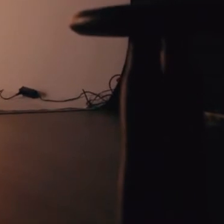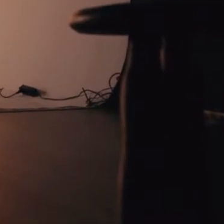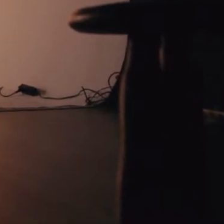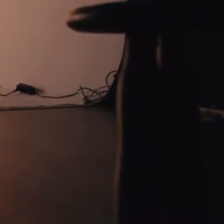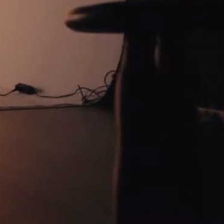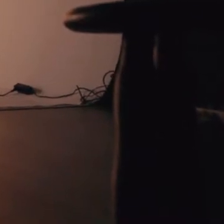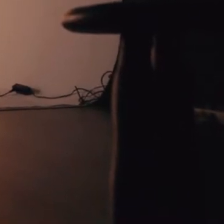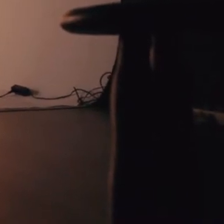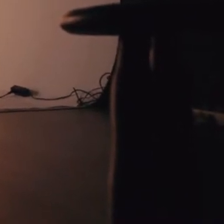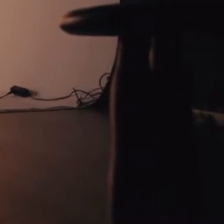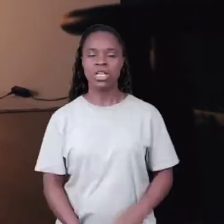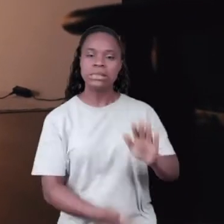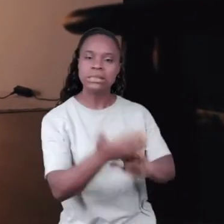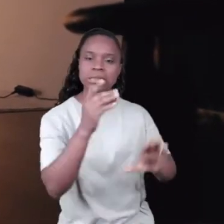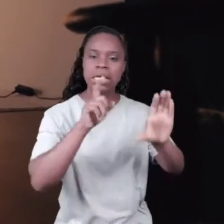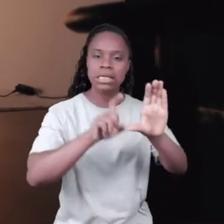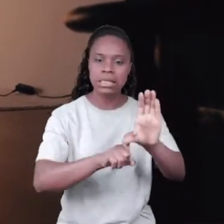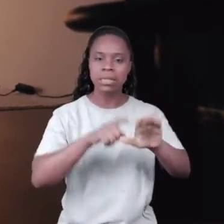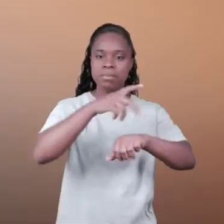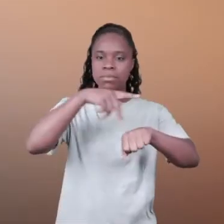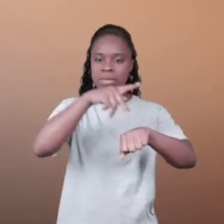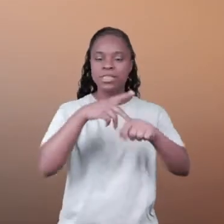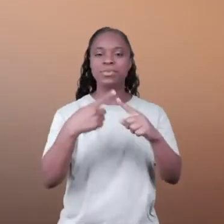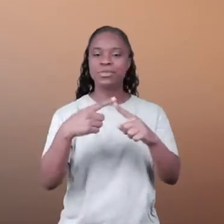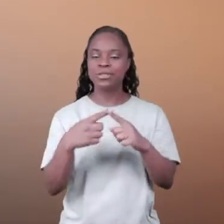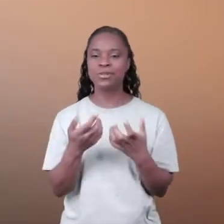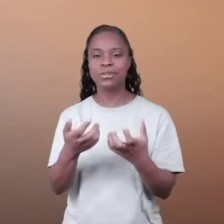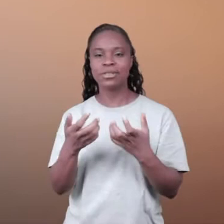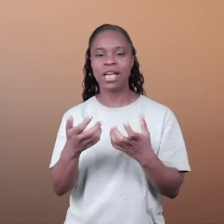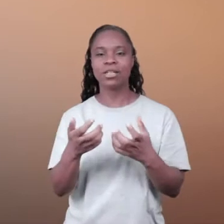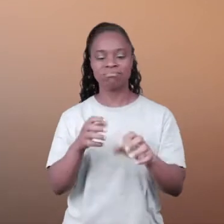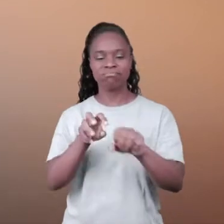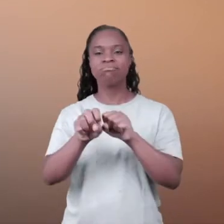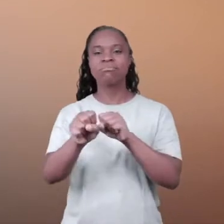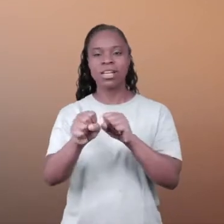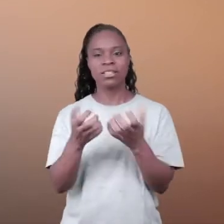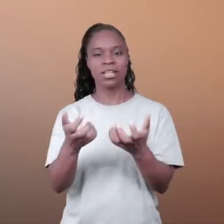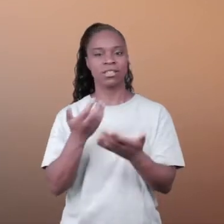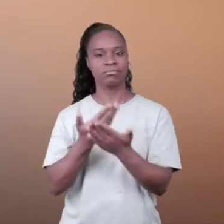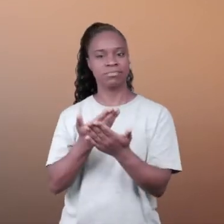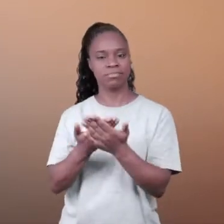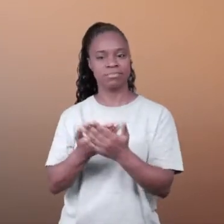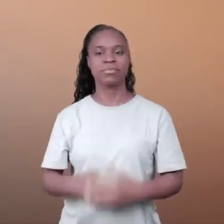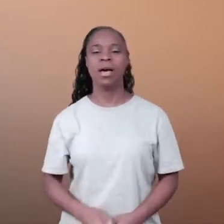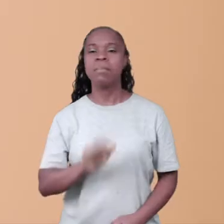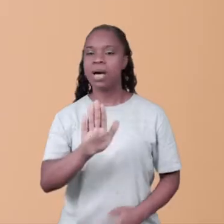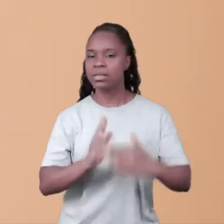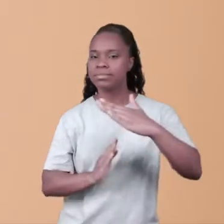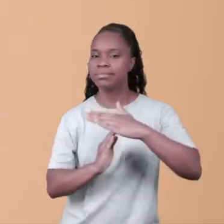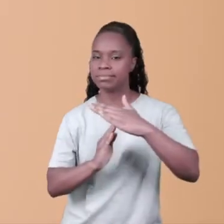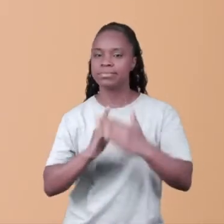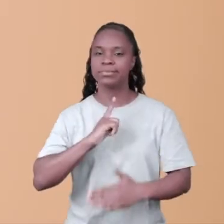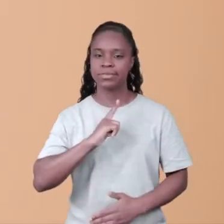Música Saí de Angola porque eu queria fazer uma formação, queria estudar. O